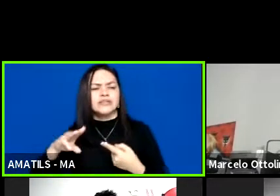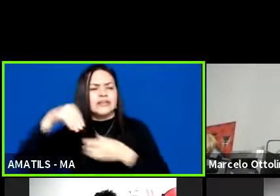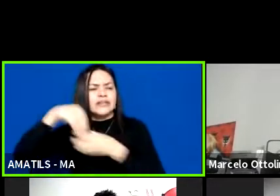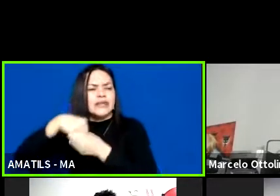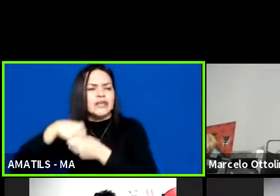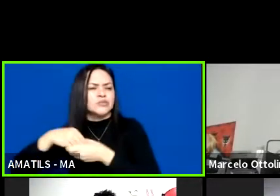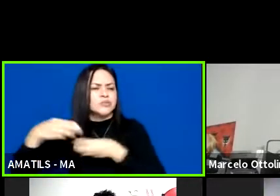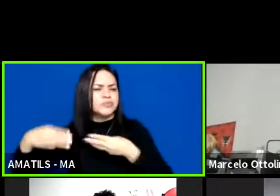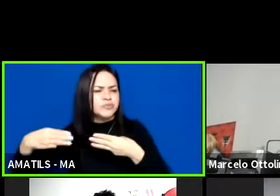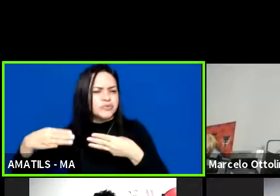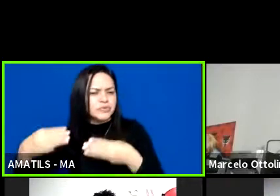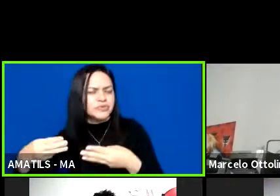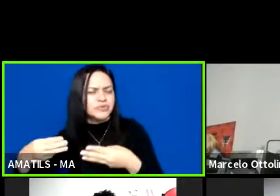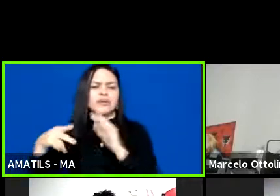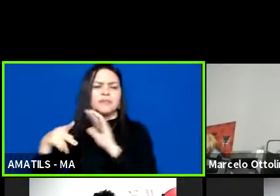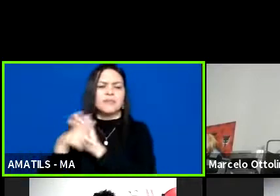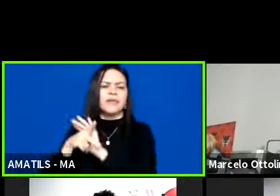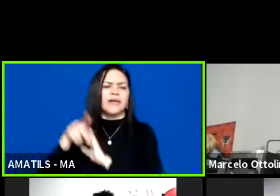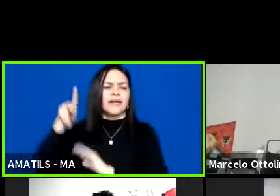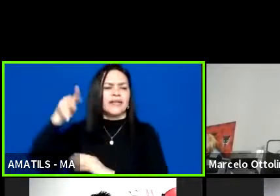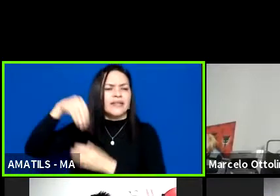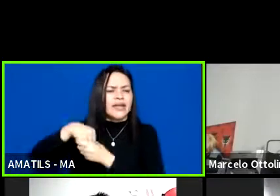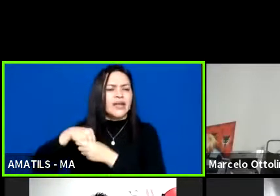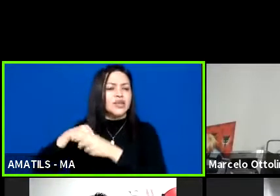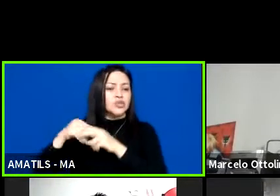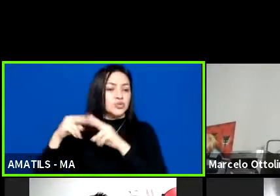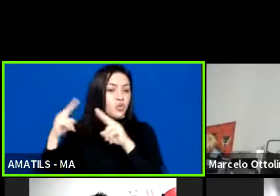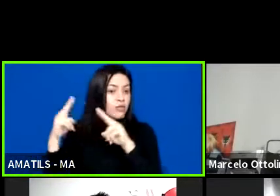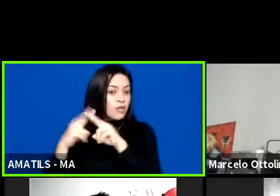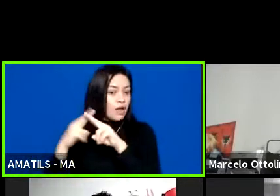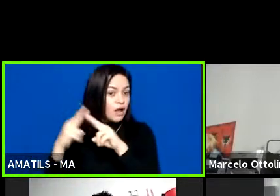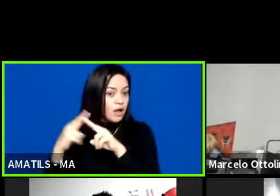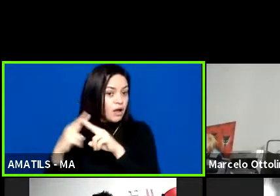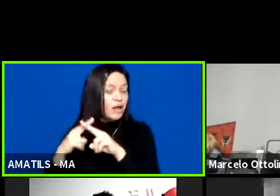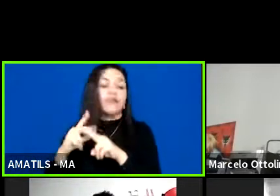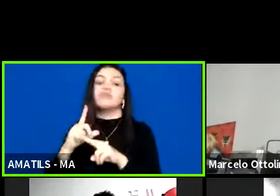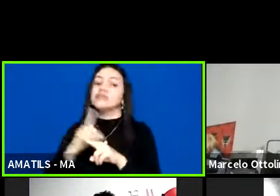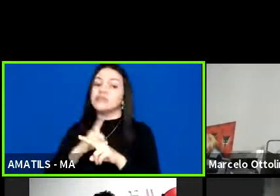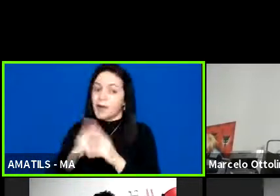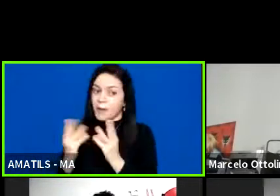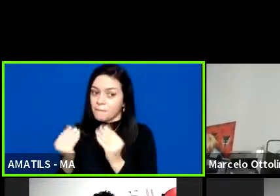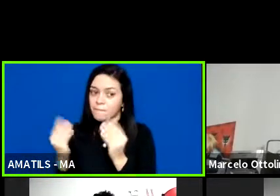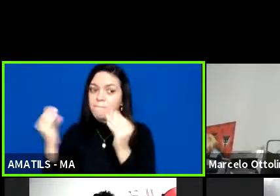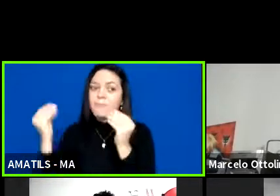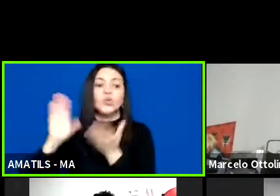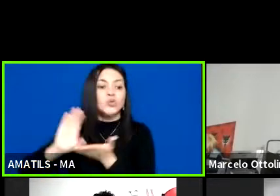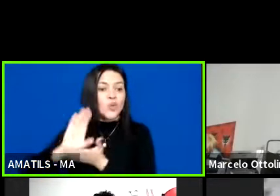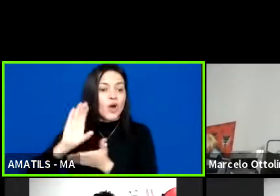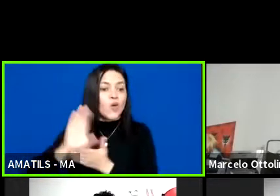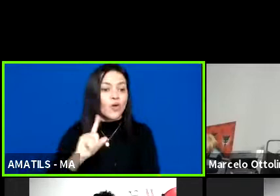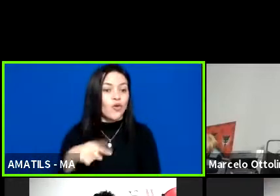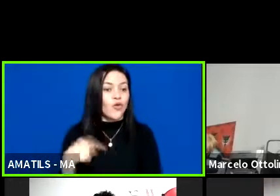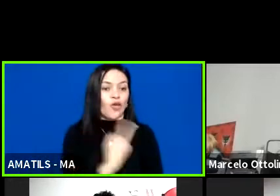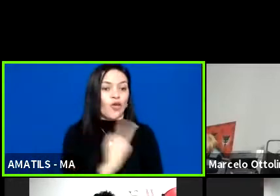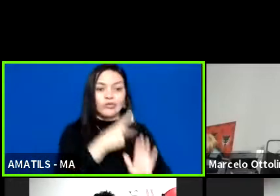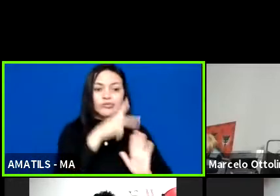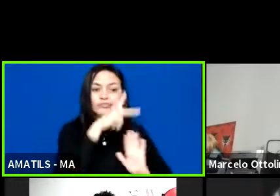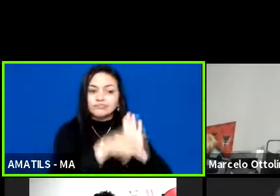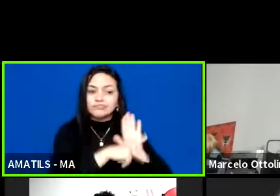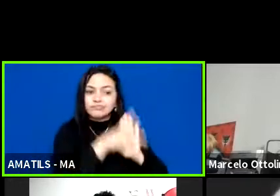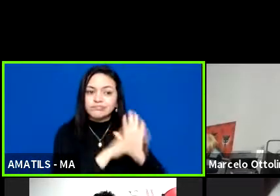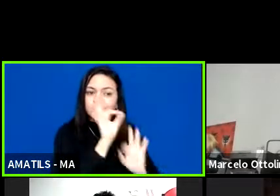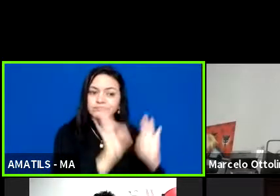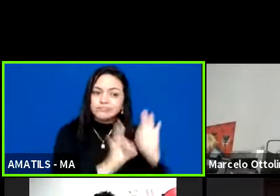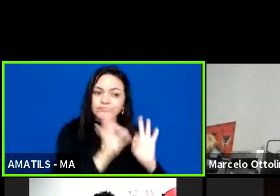própria Caixa Econômica tem muito recurso, o que falta é a gente se planejar para ir atrás desse recurso, né? Então, o